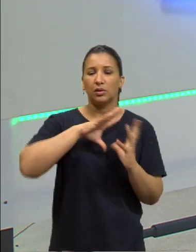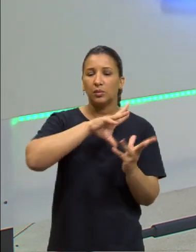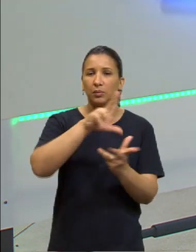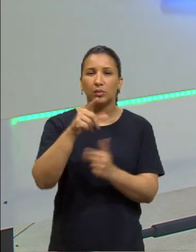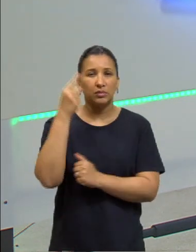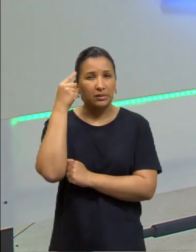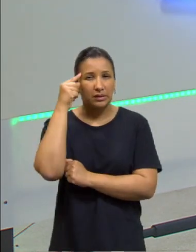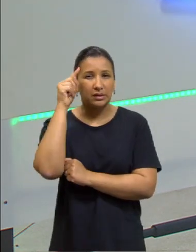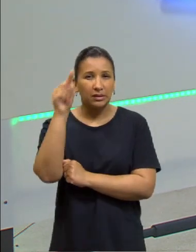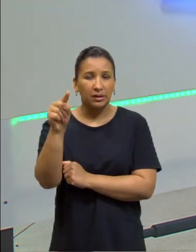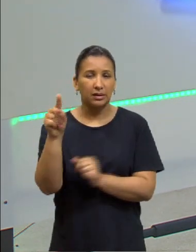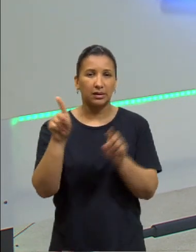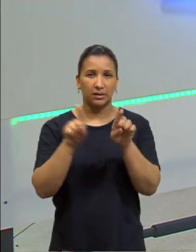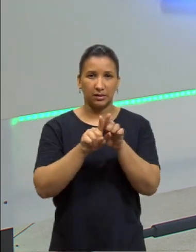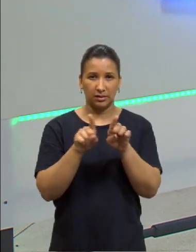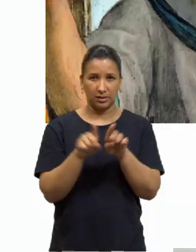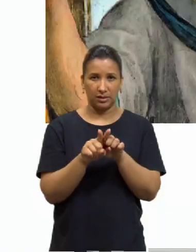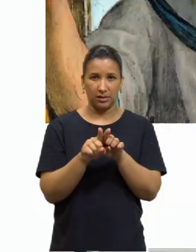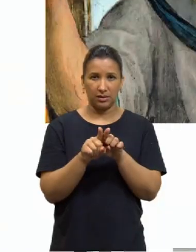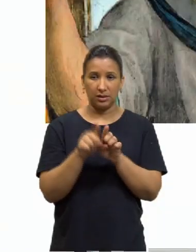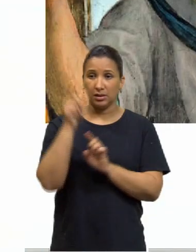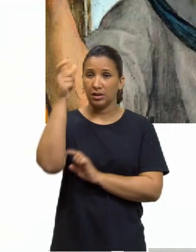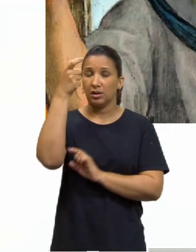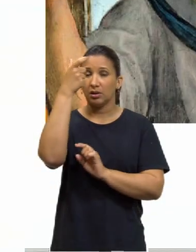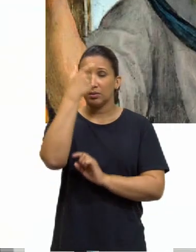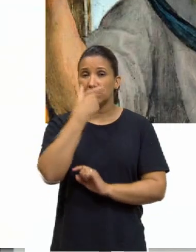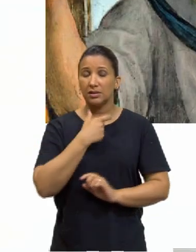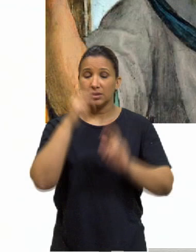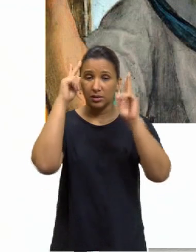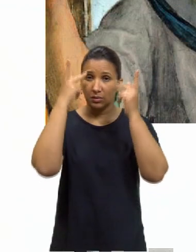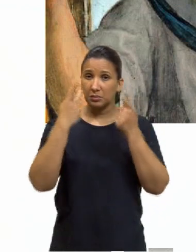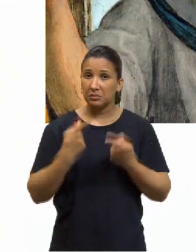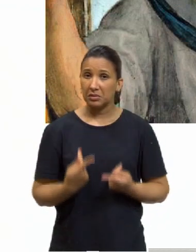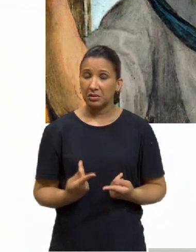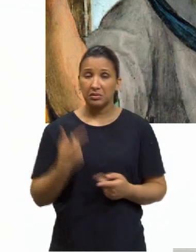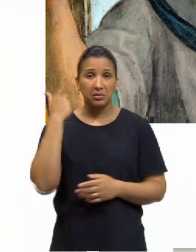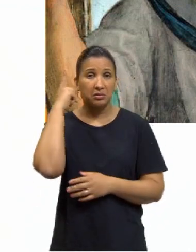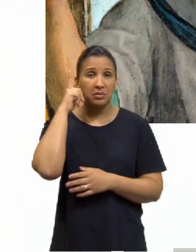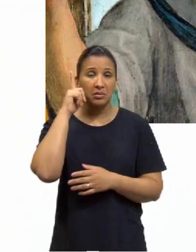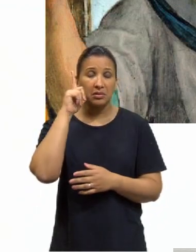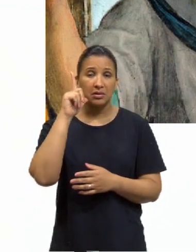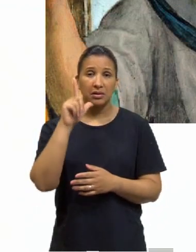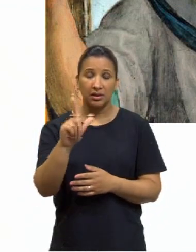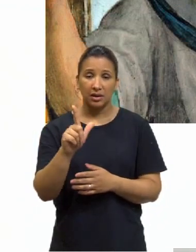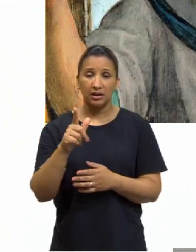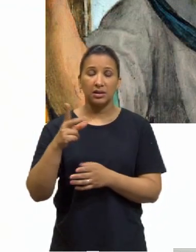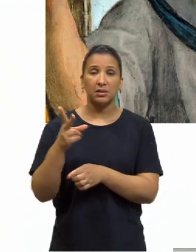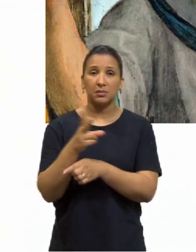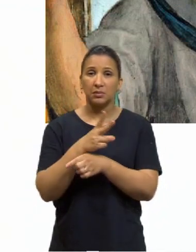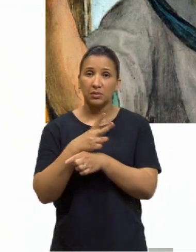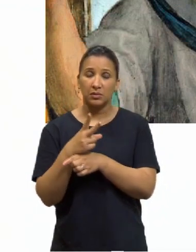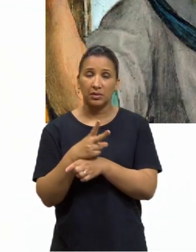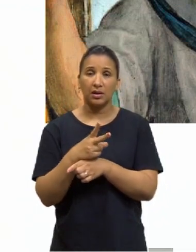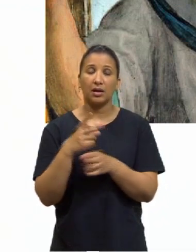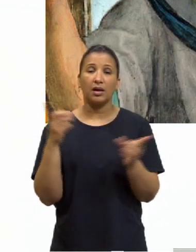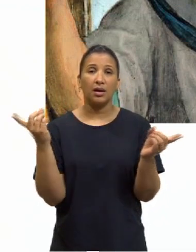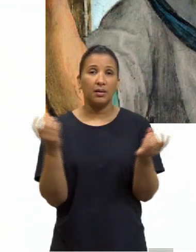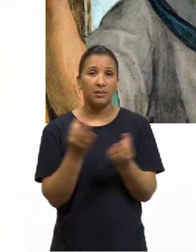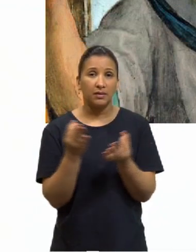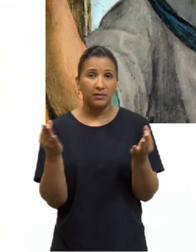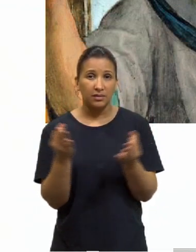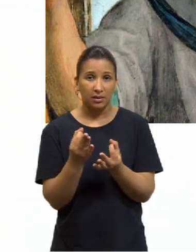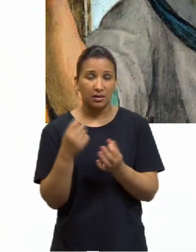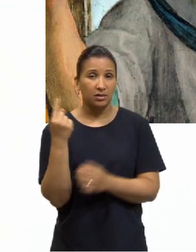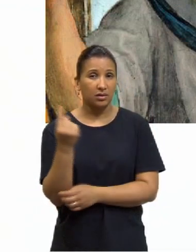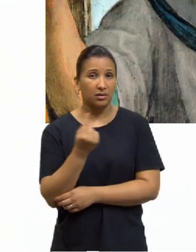ideias. O ser humano não consegue caminhar, Platão, em busca da perfeição, agindo